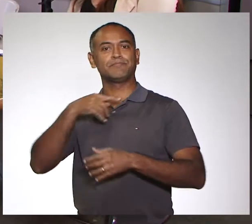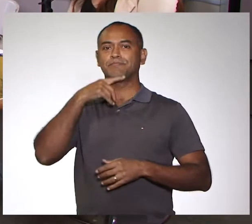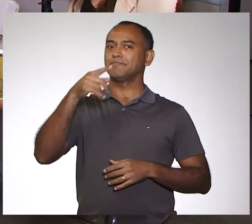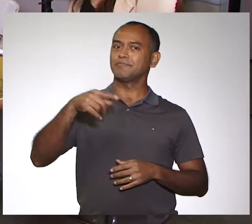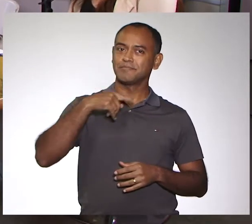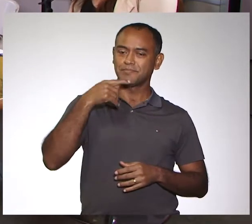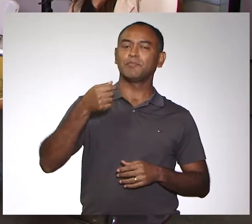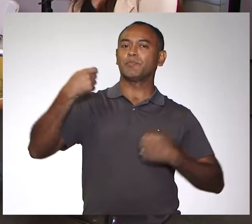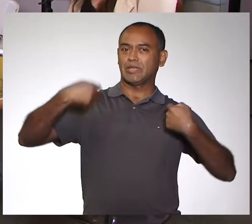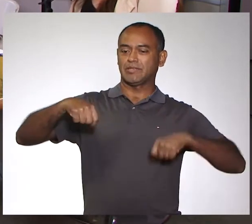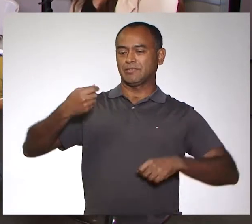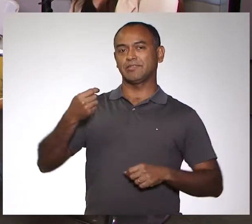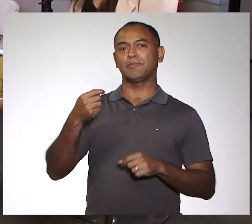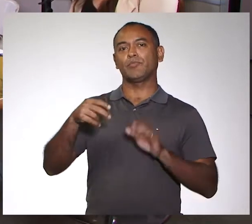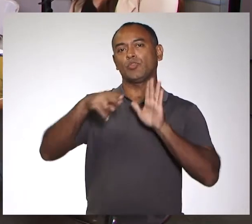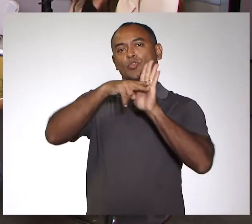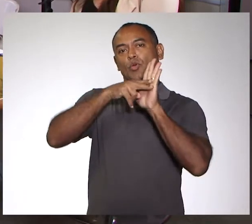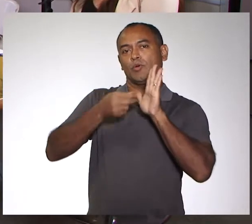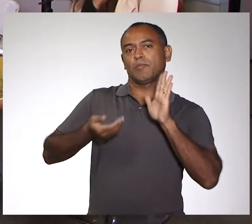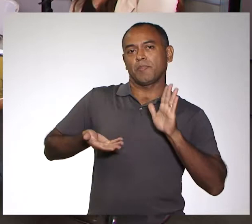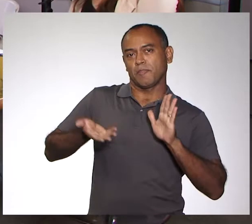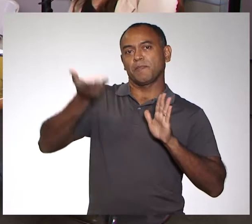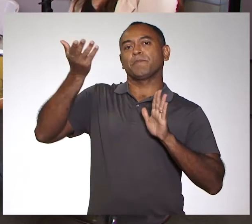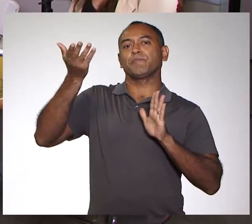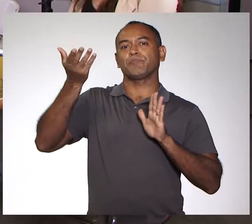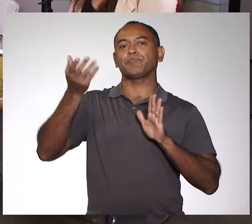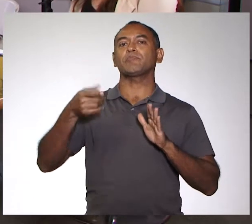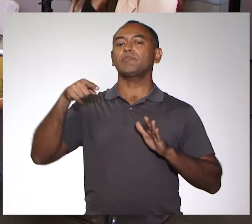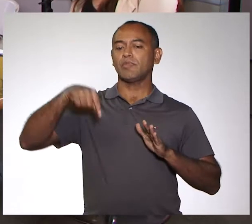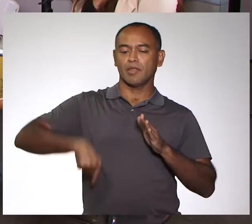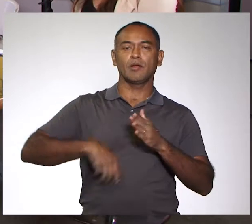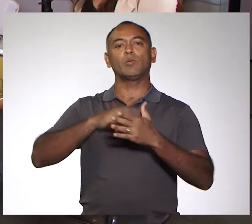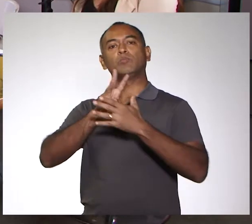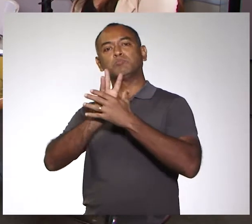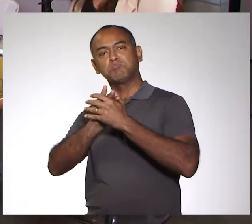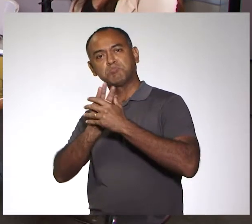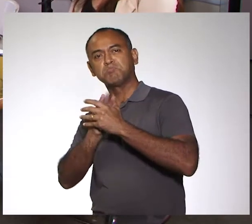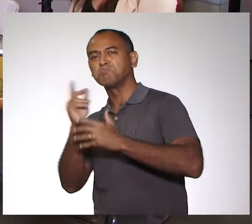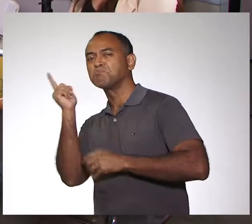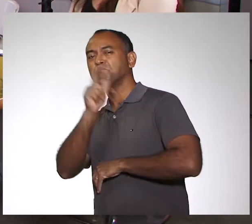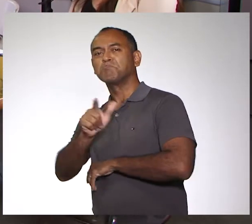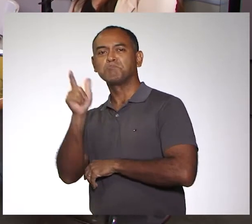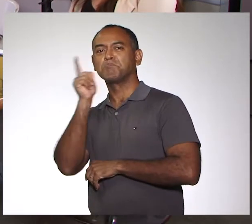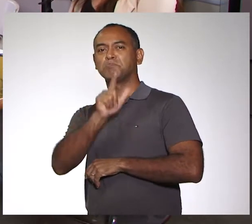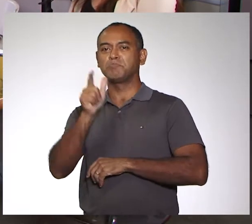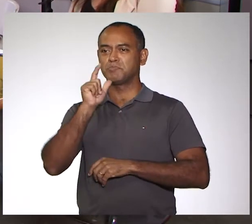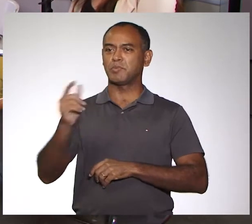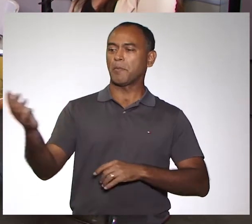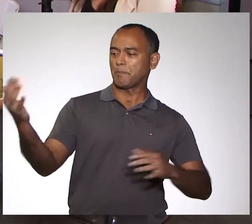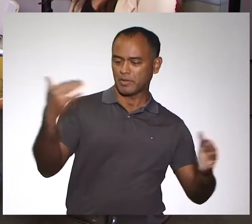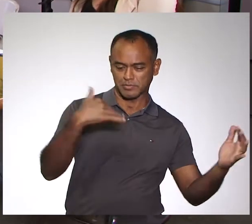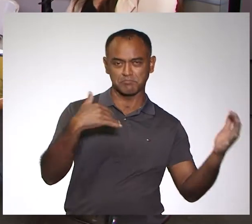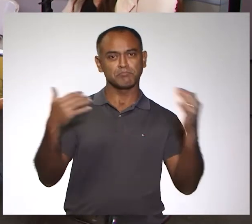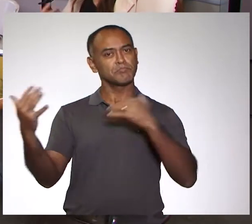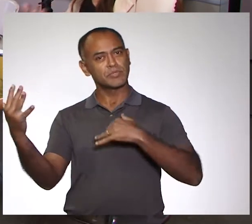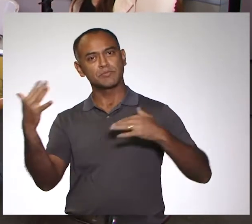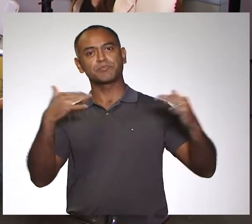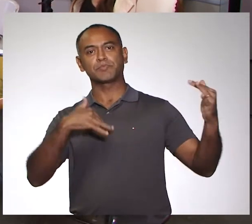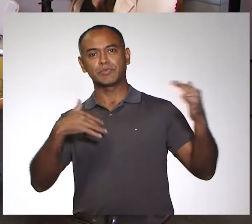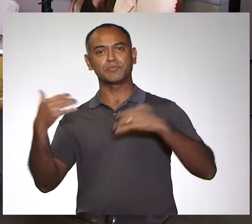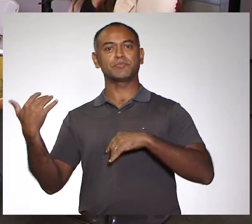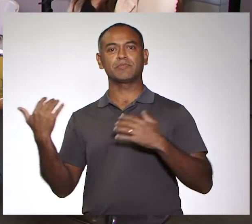foi uma conquista para toda a universidade também, trazendo profissionais qualificados, formados